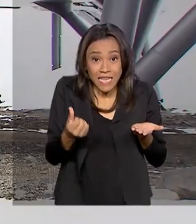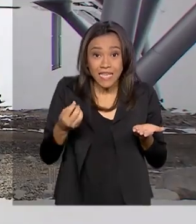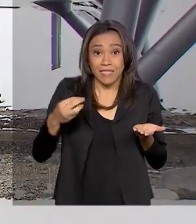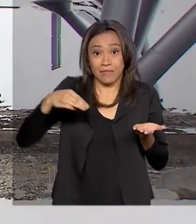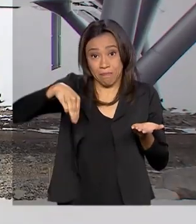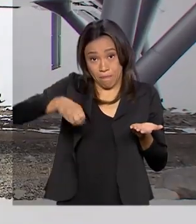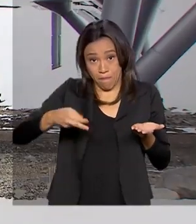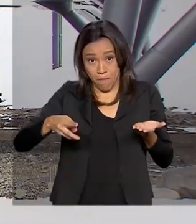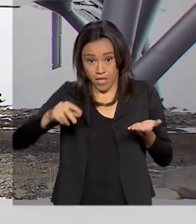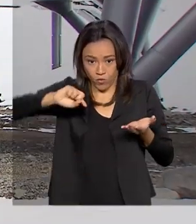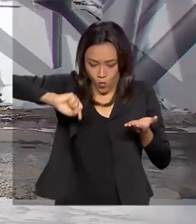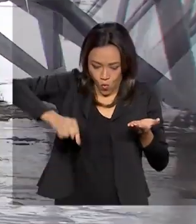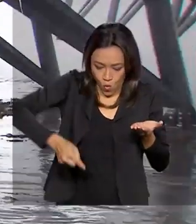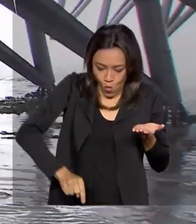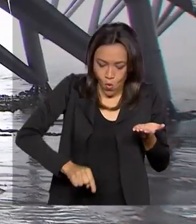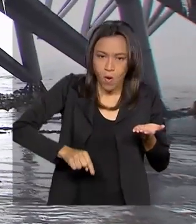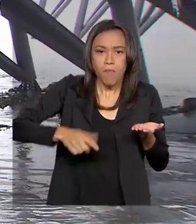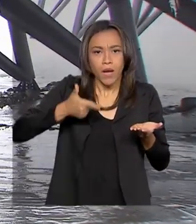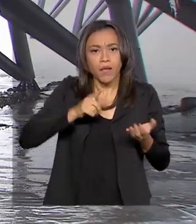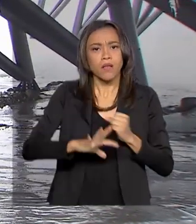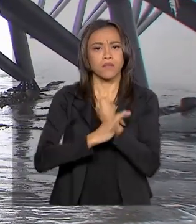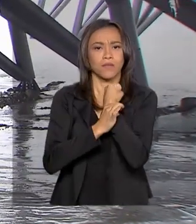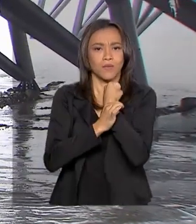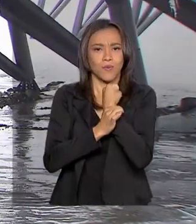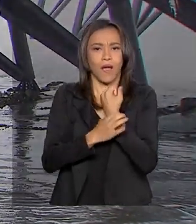para garantir a estabilidade da base.